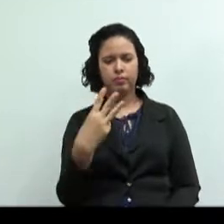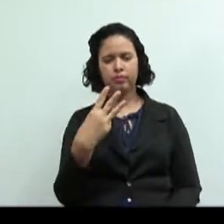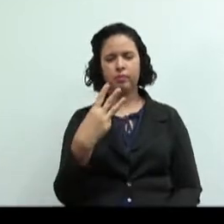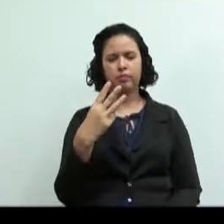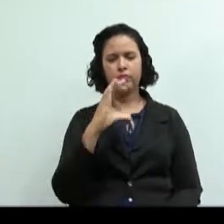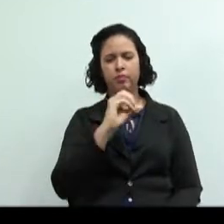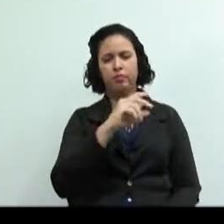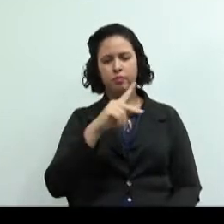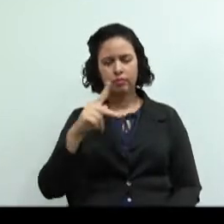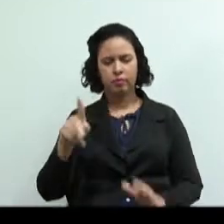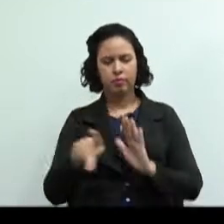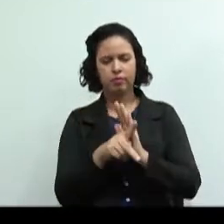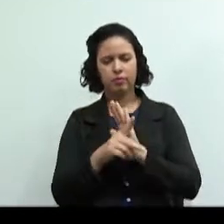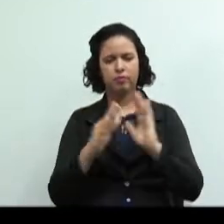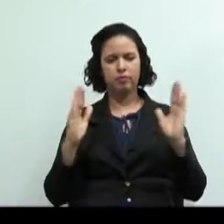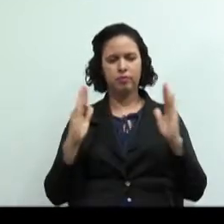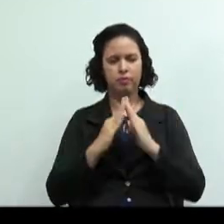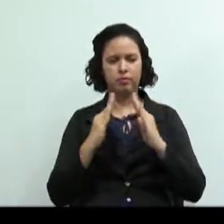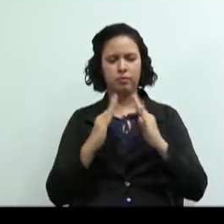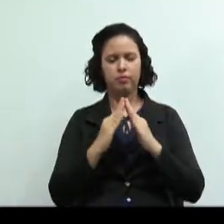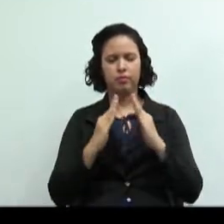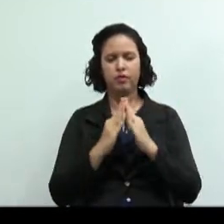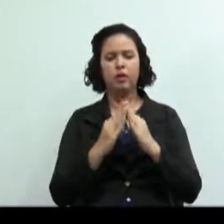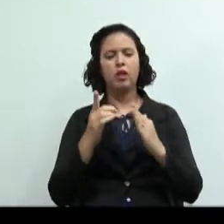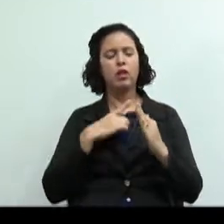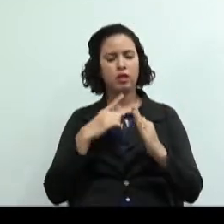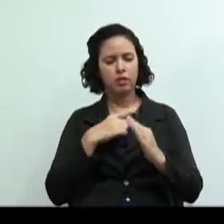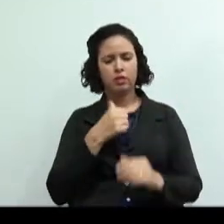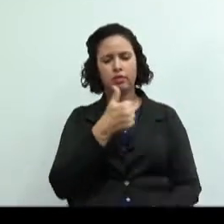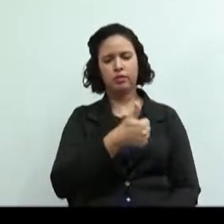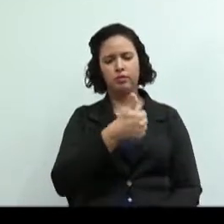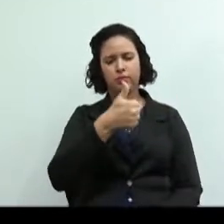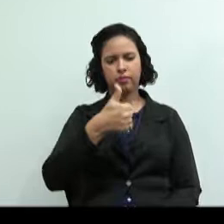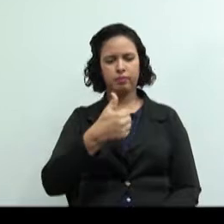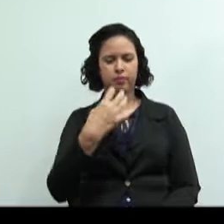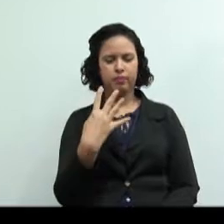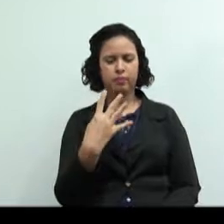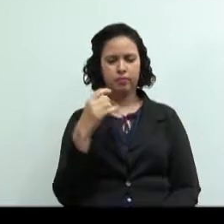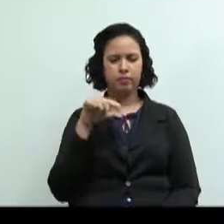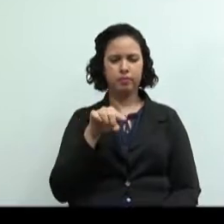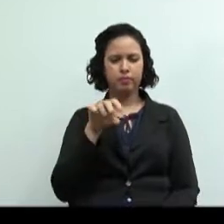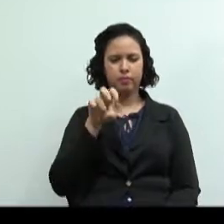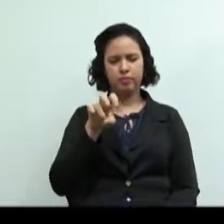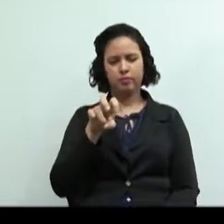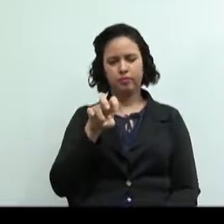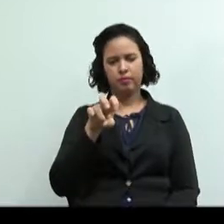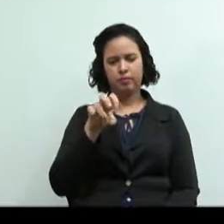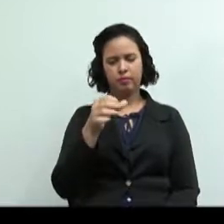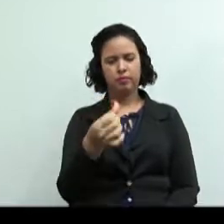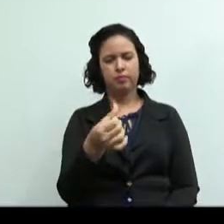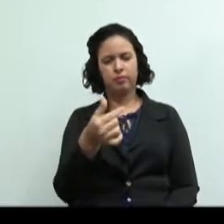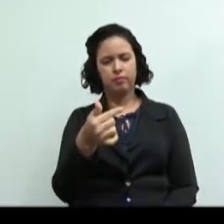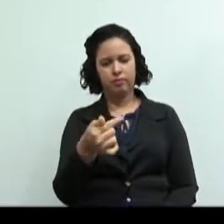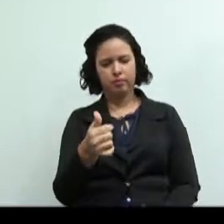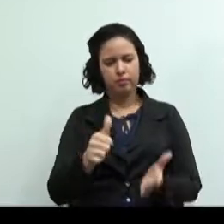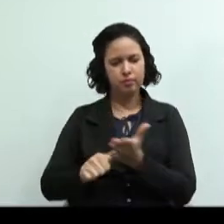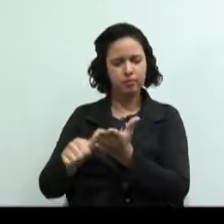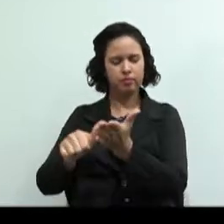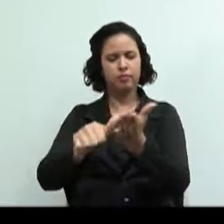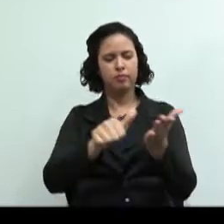habitacionais. Elas contam com 114.567 associados e 886